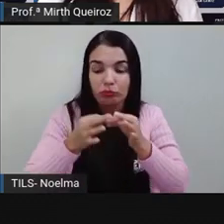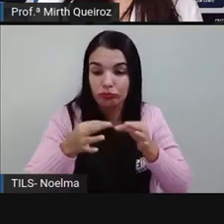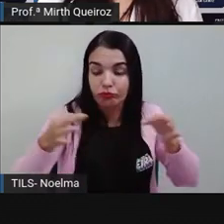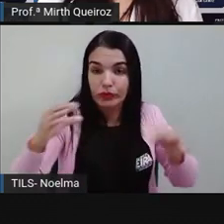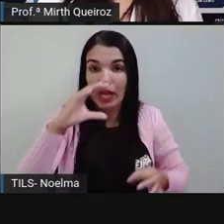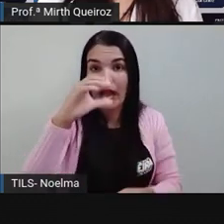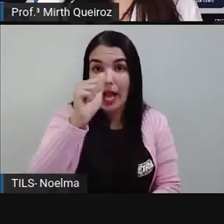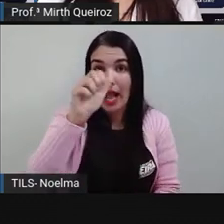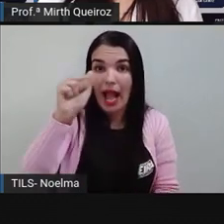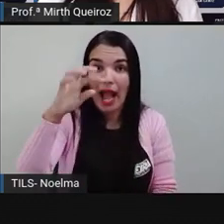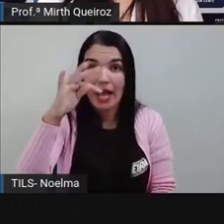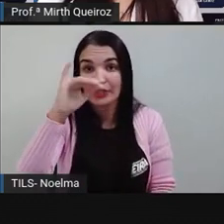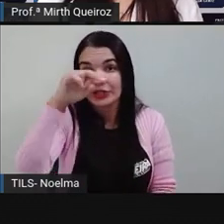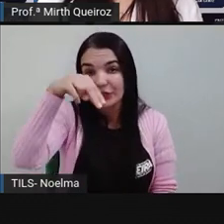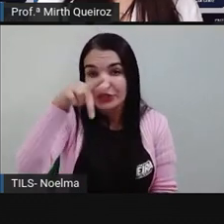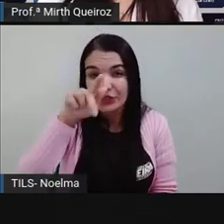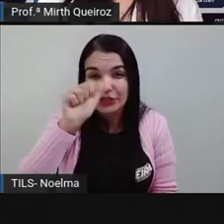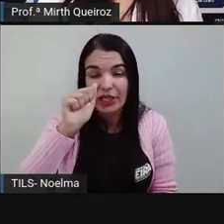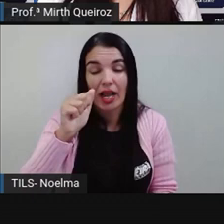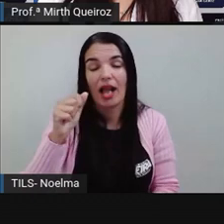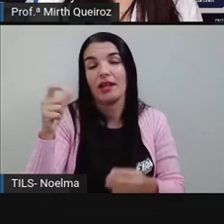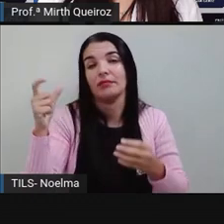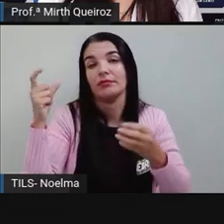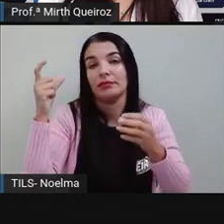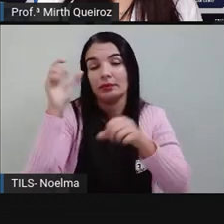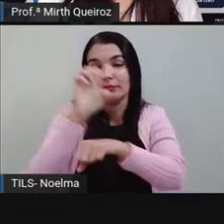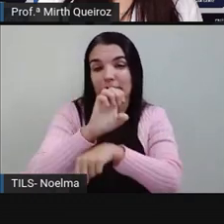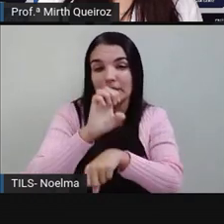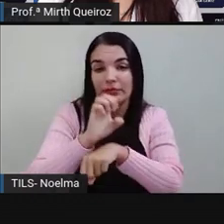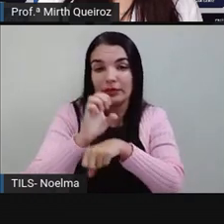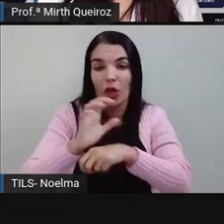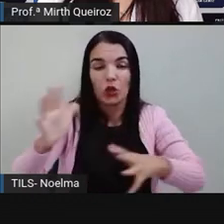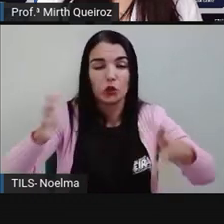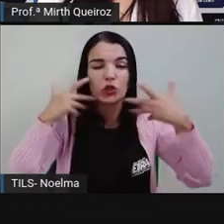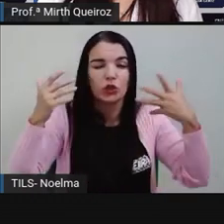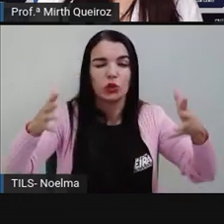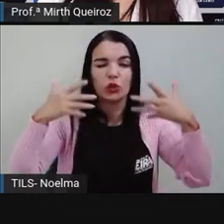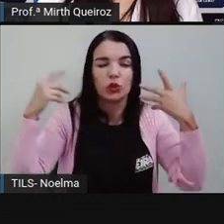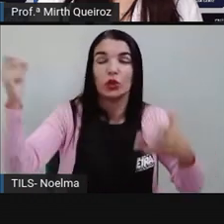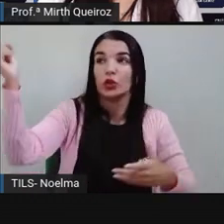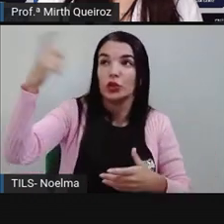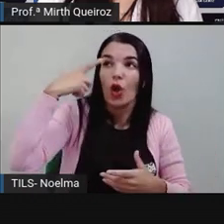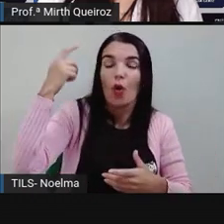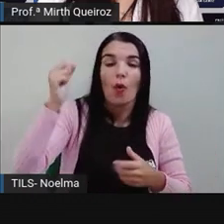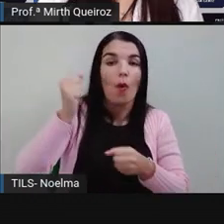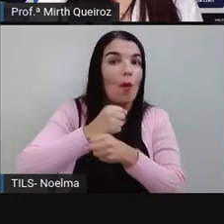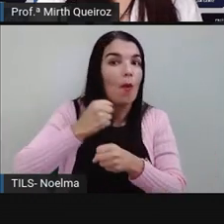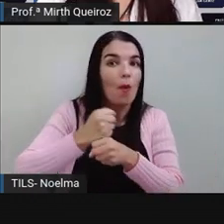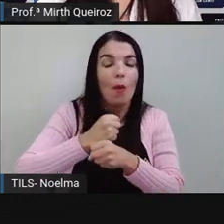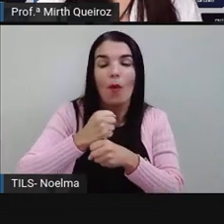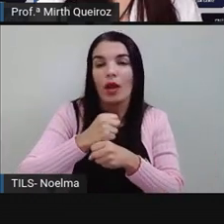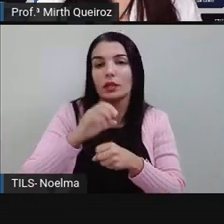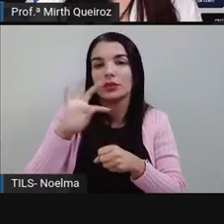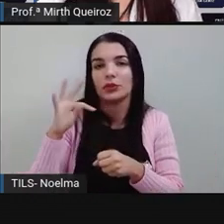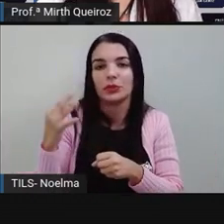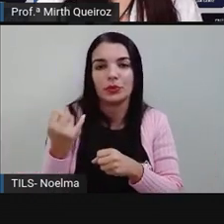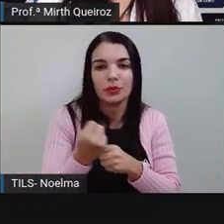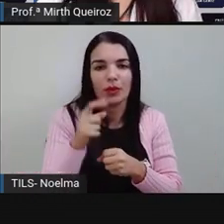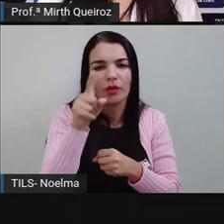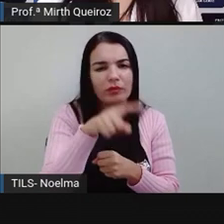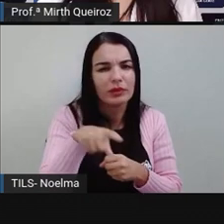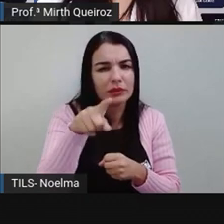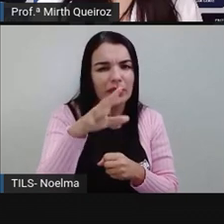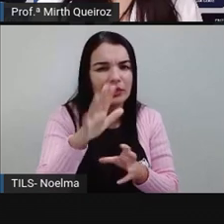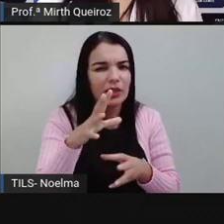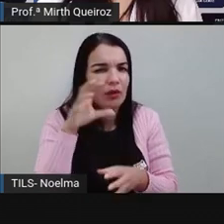no sertão do Ceará, onde faz sol e calor o ano inteiro. Você já ouviu falar? Será que aí, na